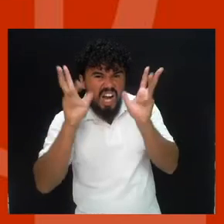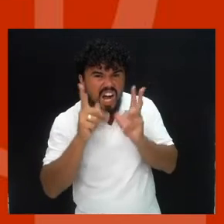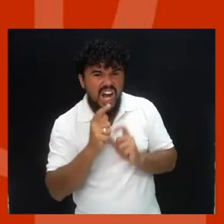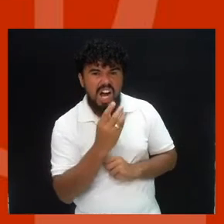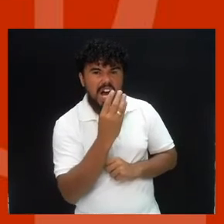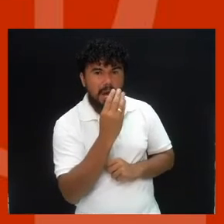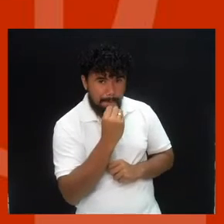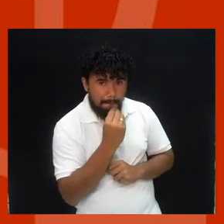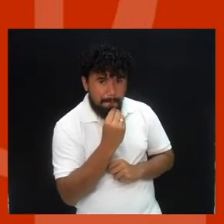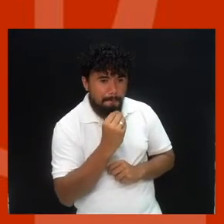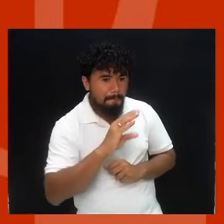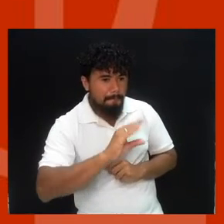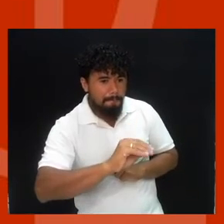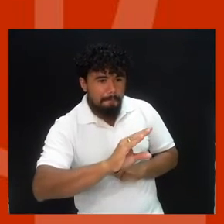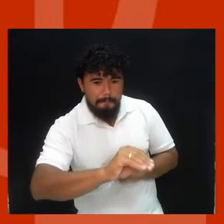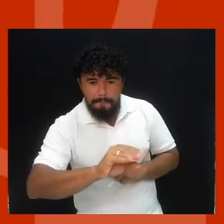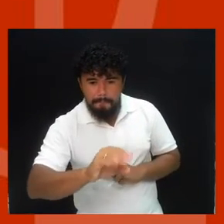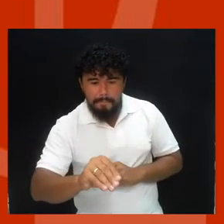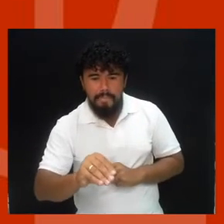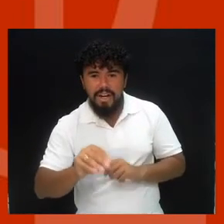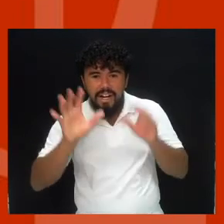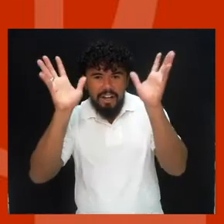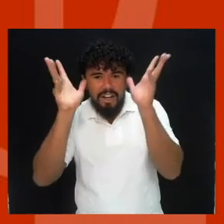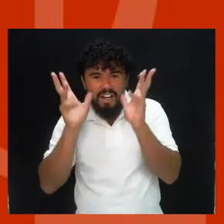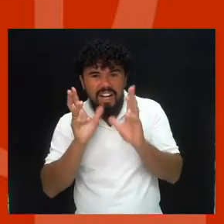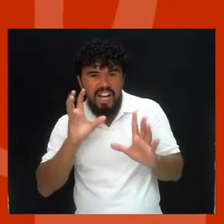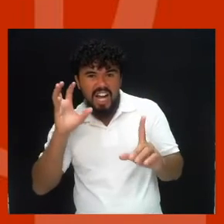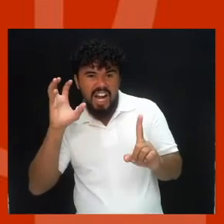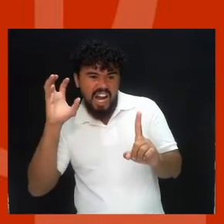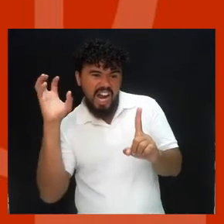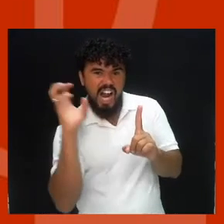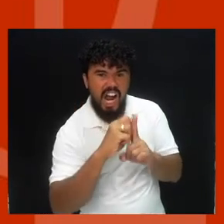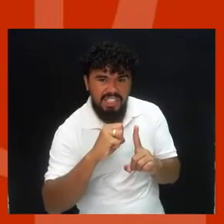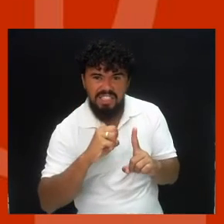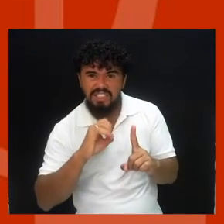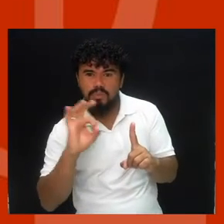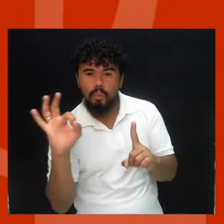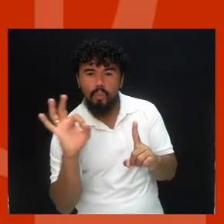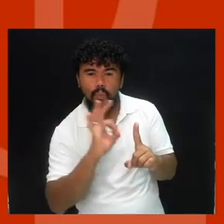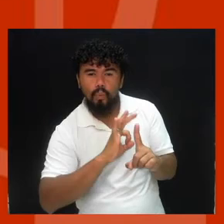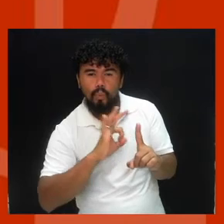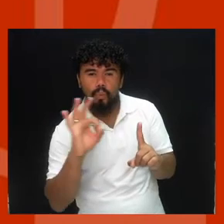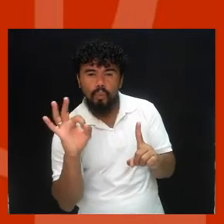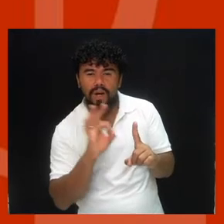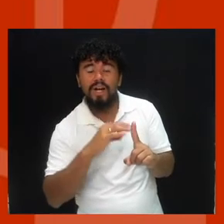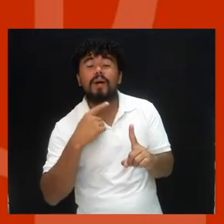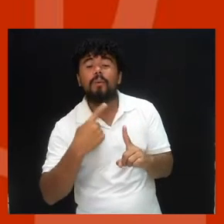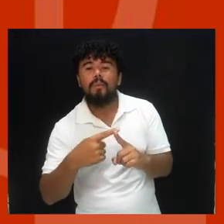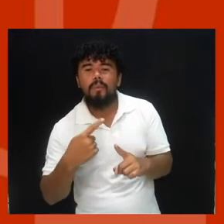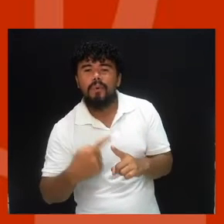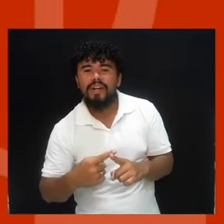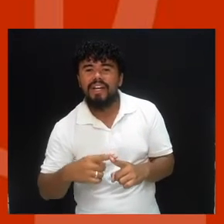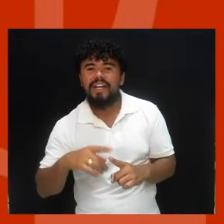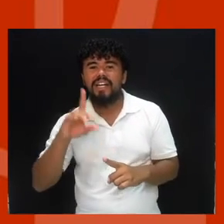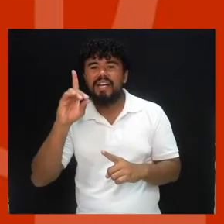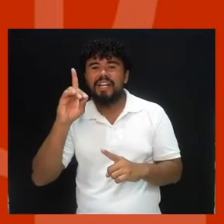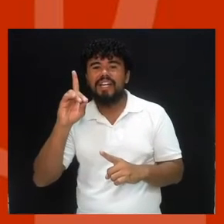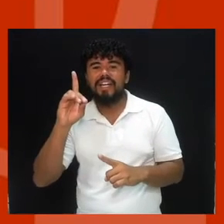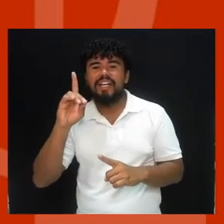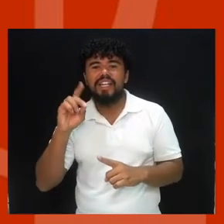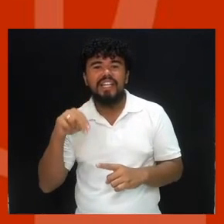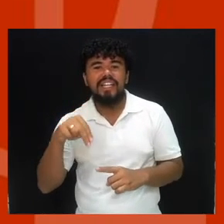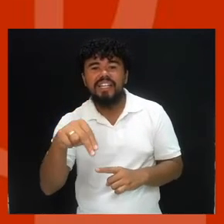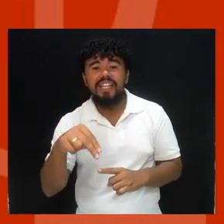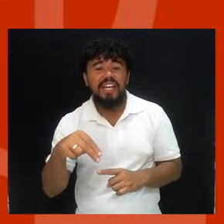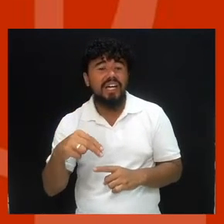boca aos leões, para que não me fizesse dano, porque foi achado em minha inocência,